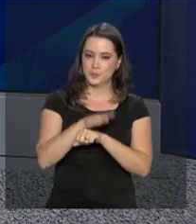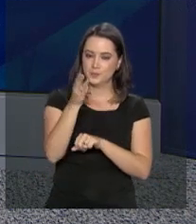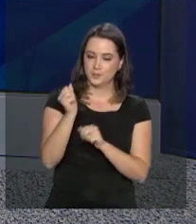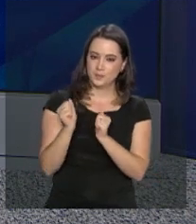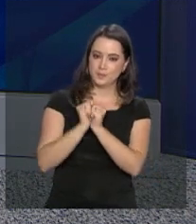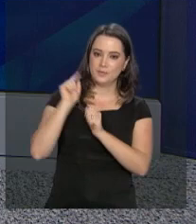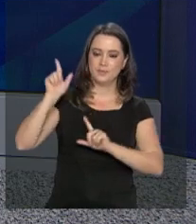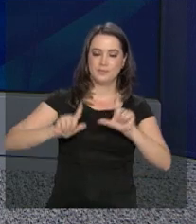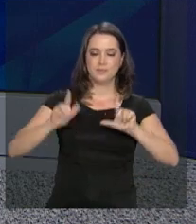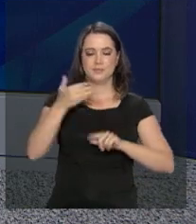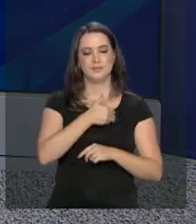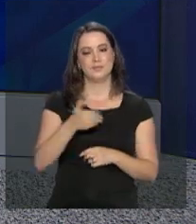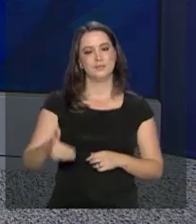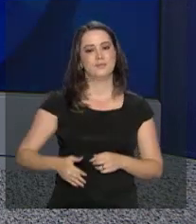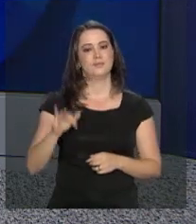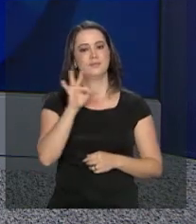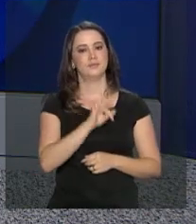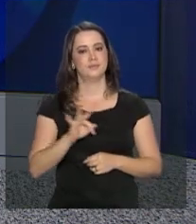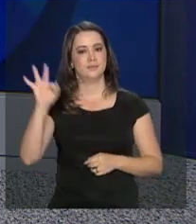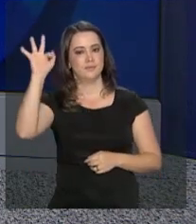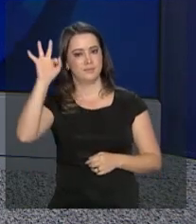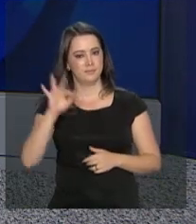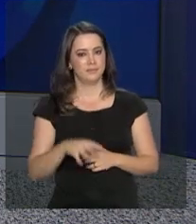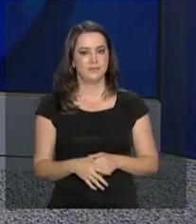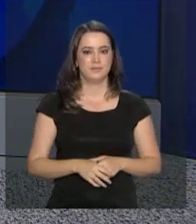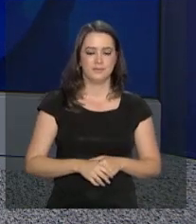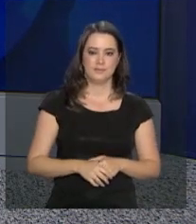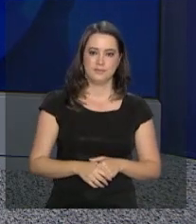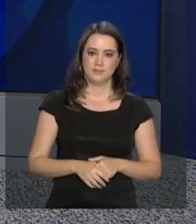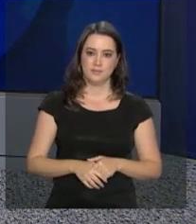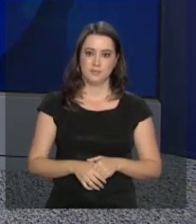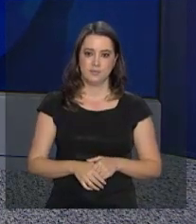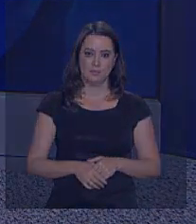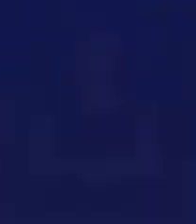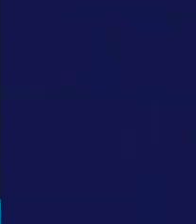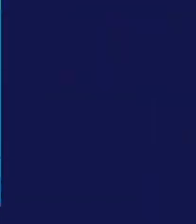para você e continue com a gente aqui na NBR, a TV do Governo Federal.